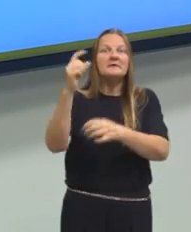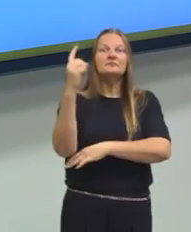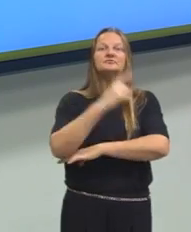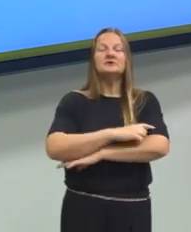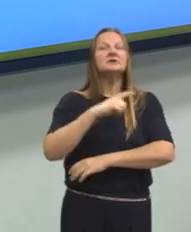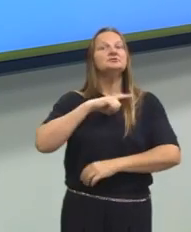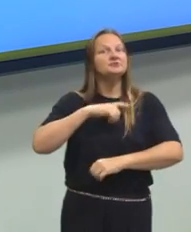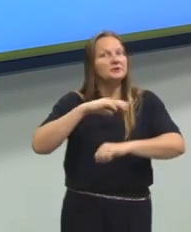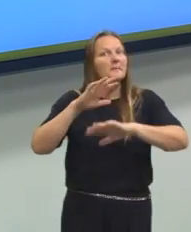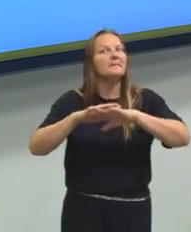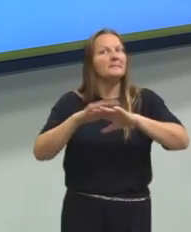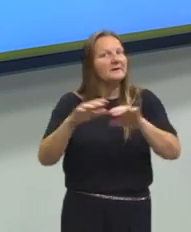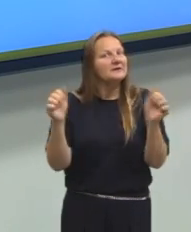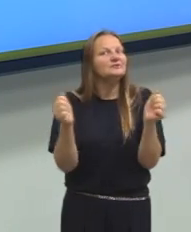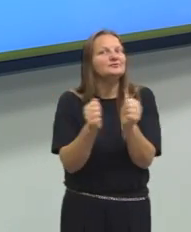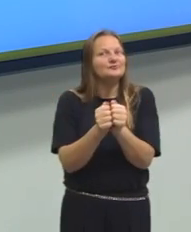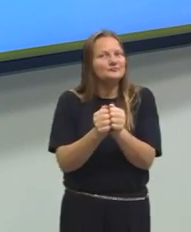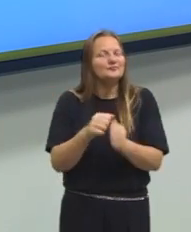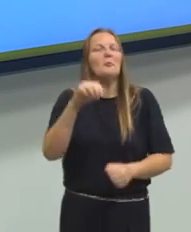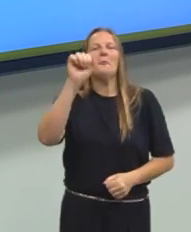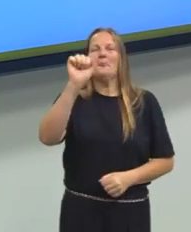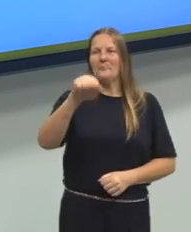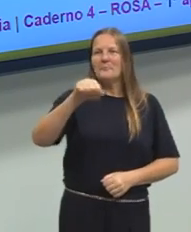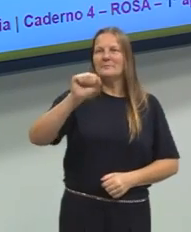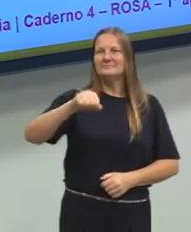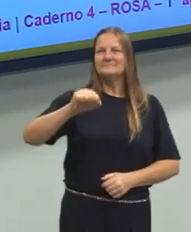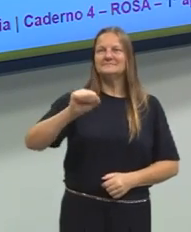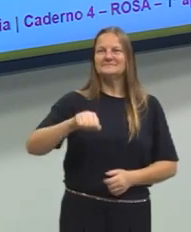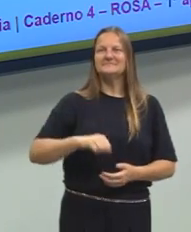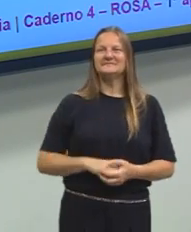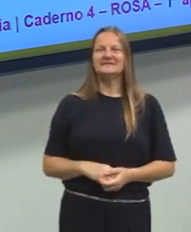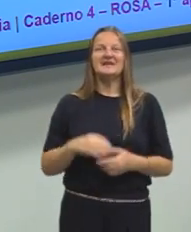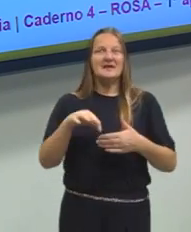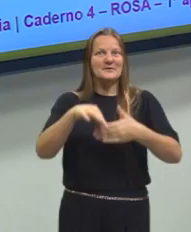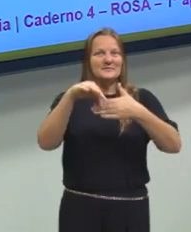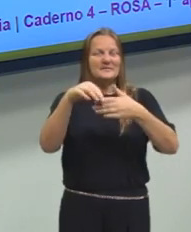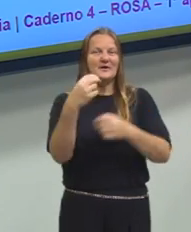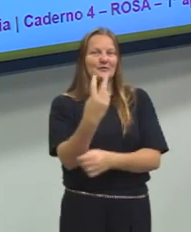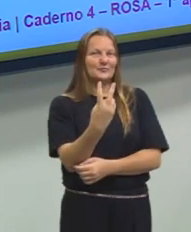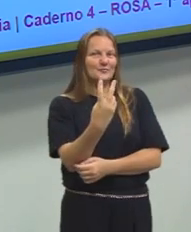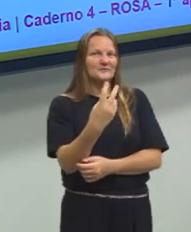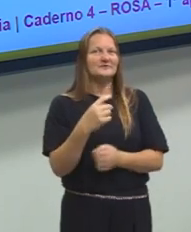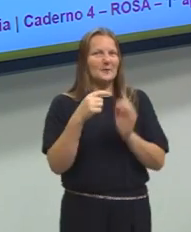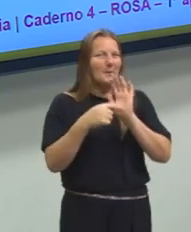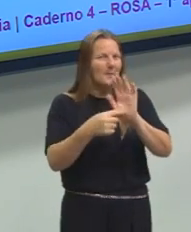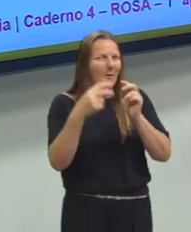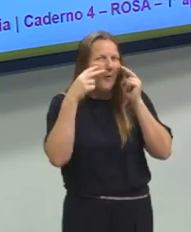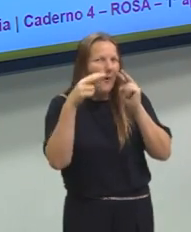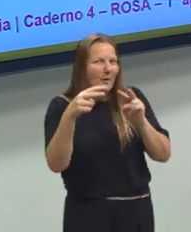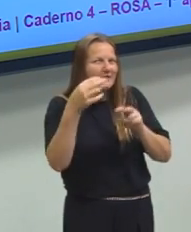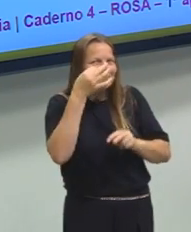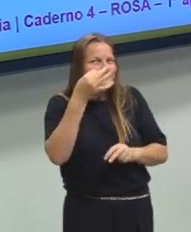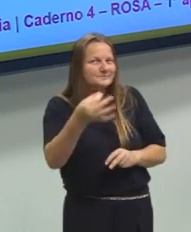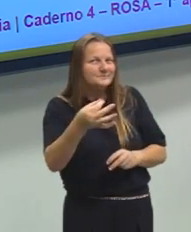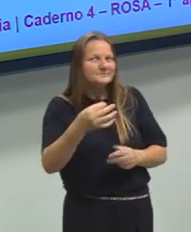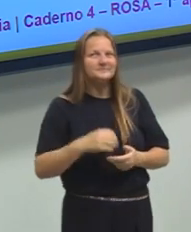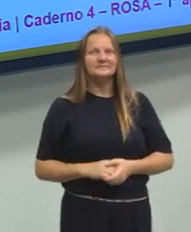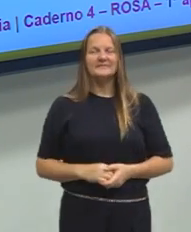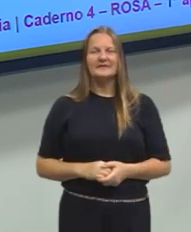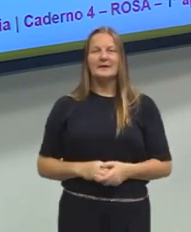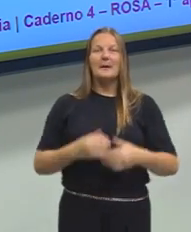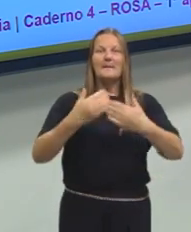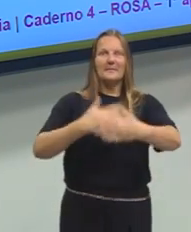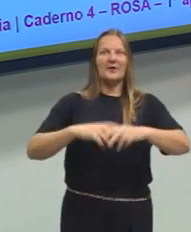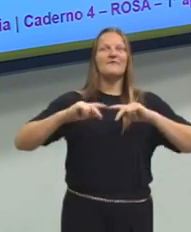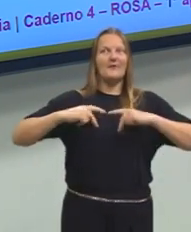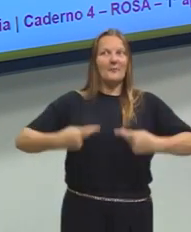matemática também. Como assim? Eu destaquei aqui duas questões para a gente dar uma olhada. Na prova de humanas,